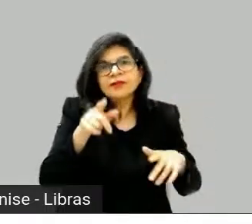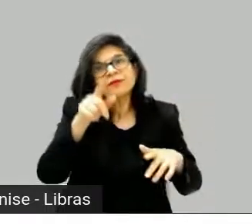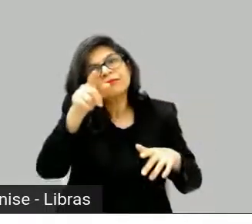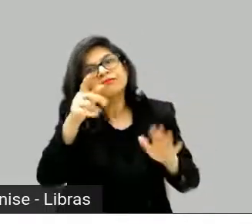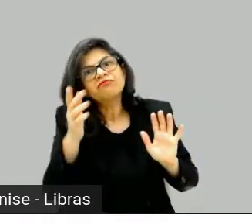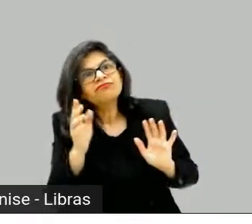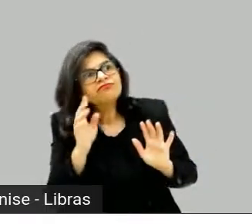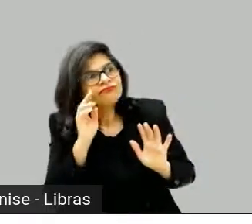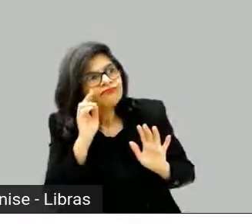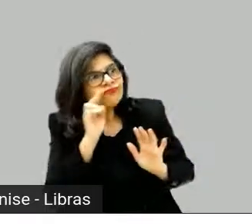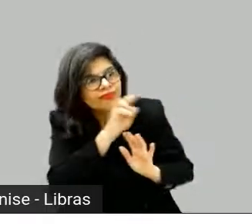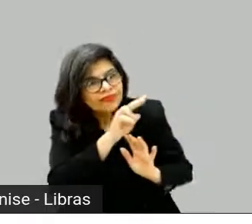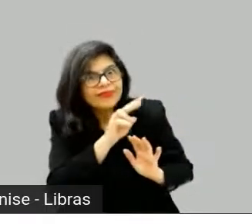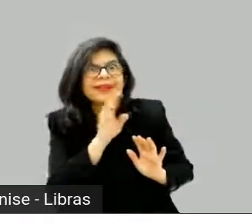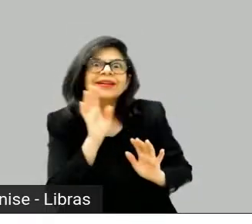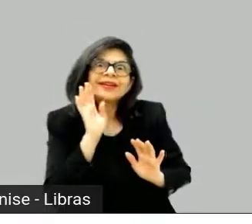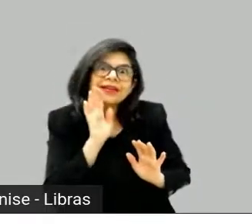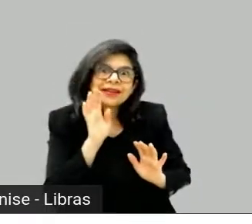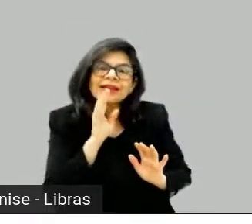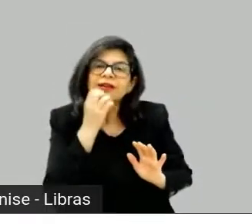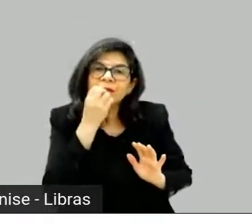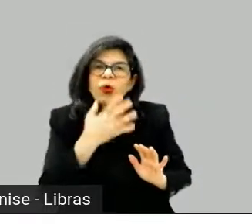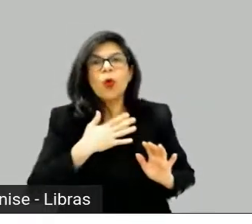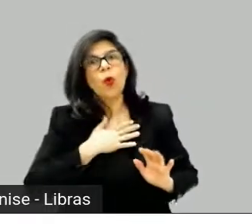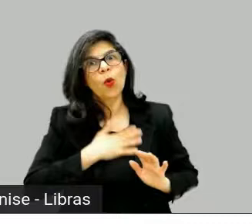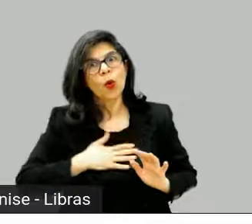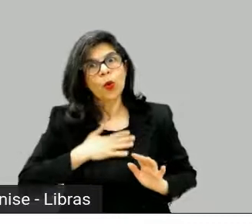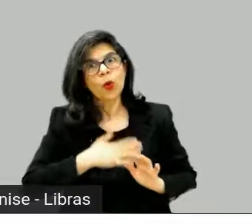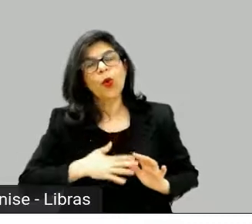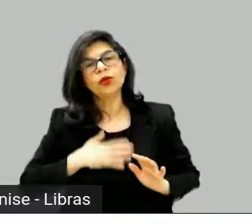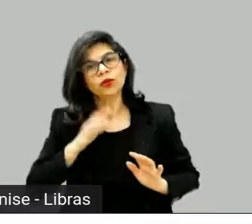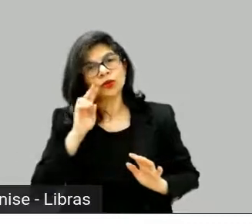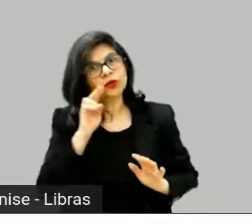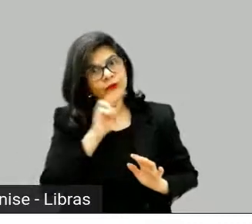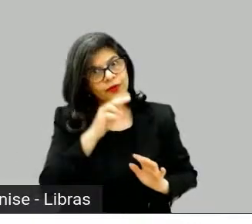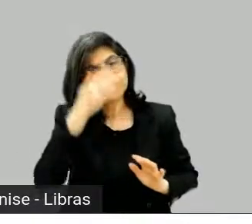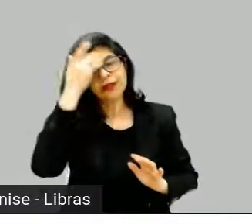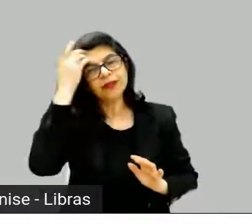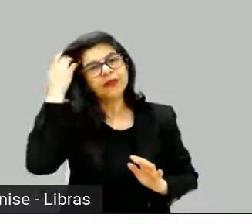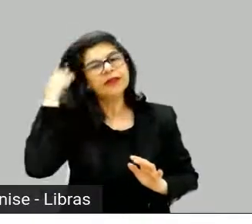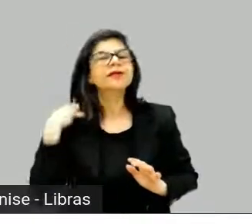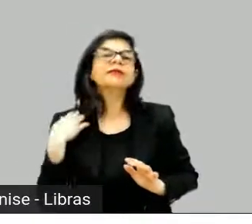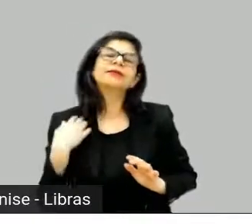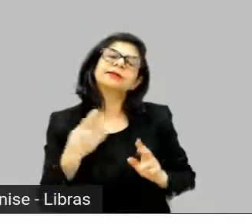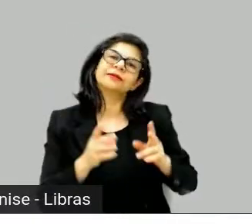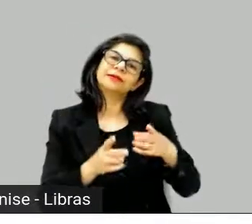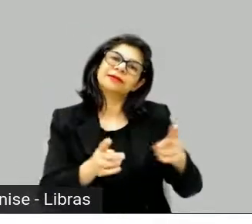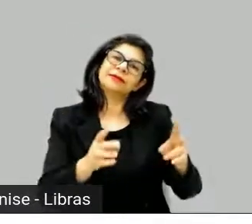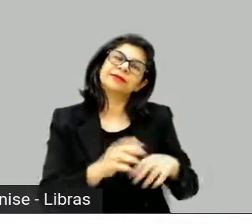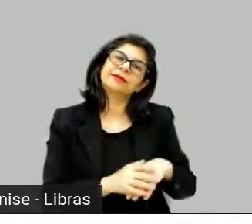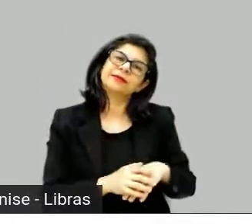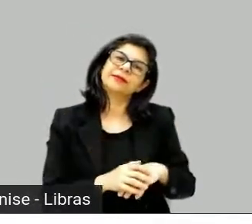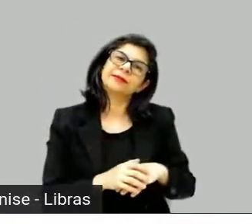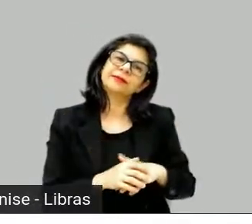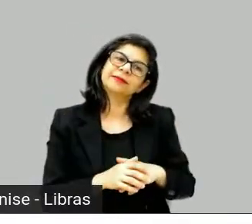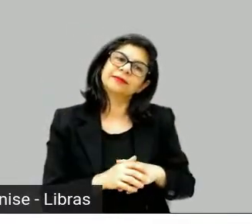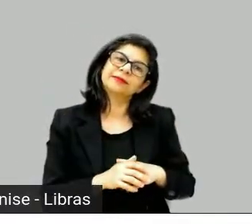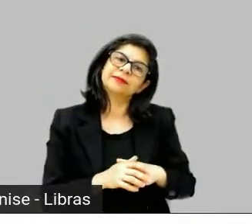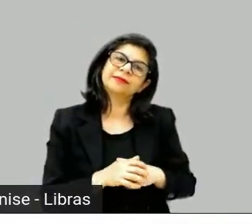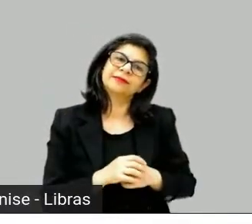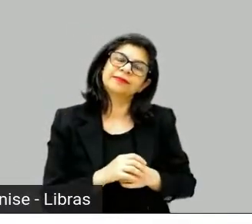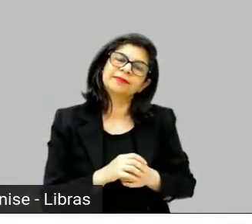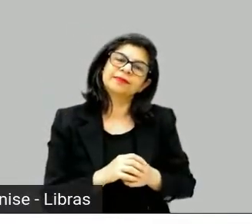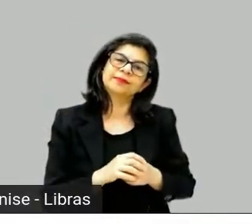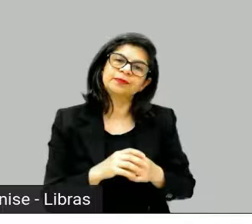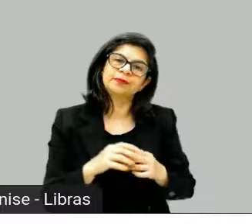chamada, uma com a Juliane Moore, Lisa Story, se não me engano, que é do Stephen King. É ruim para burra,